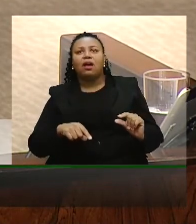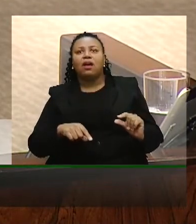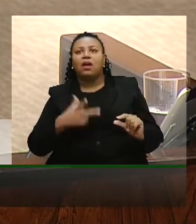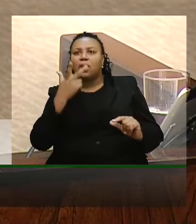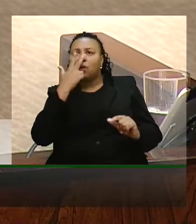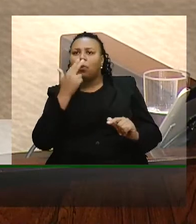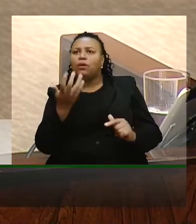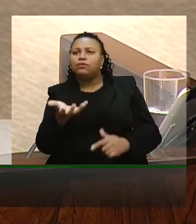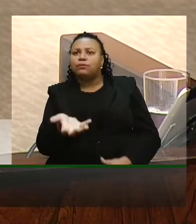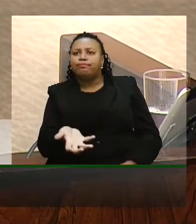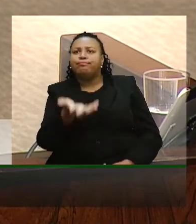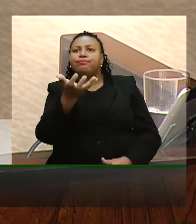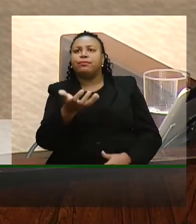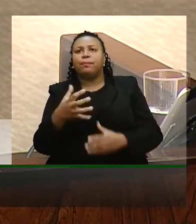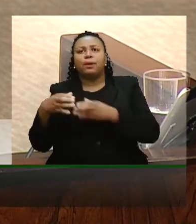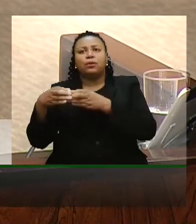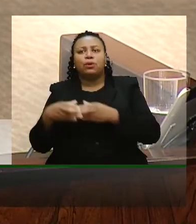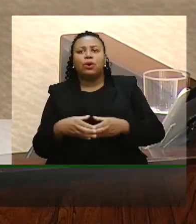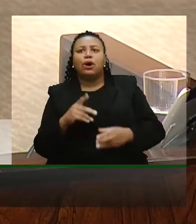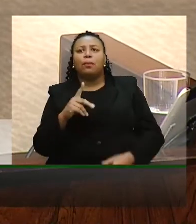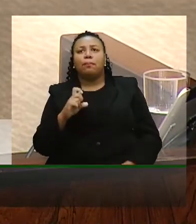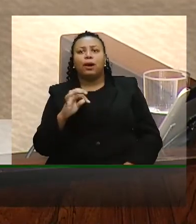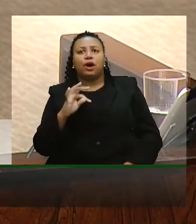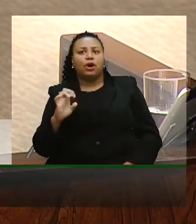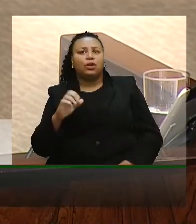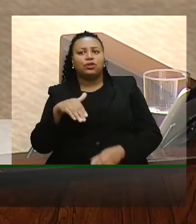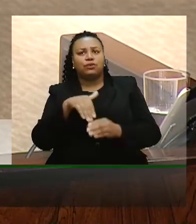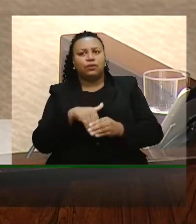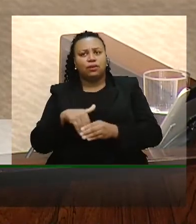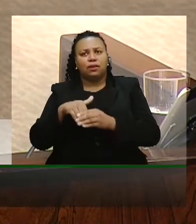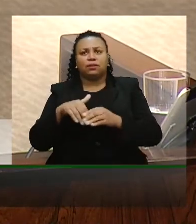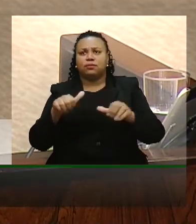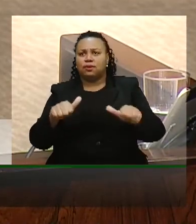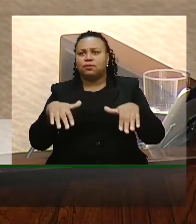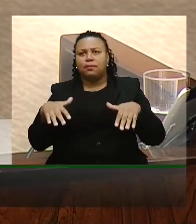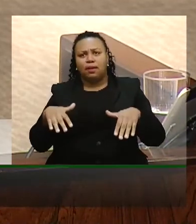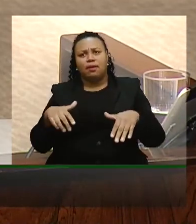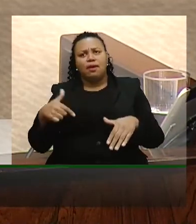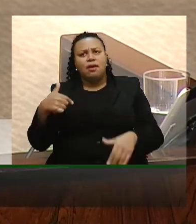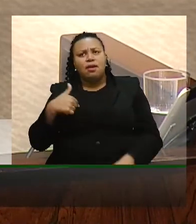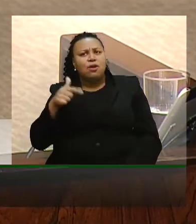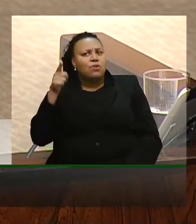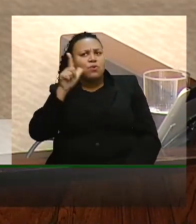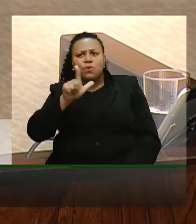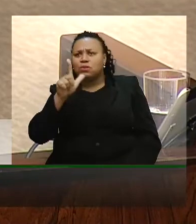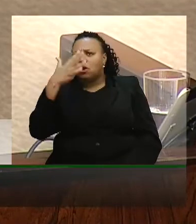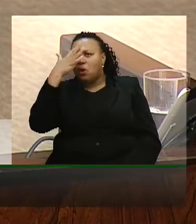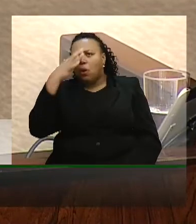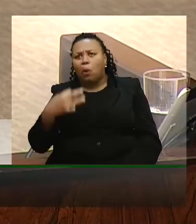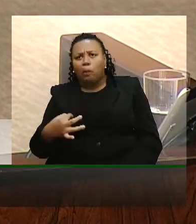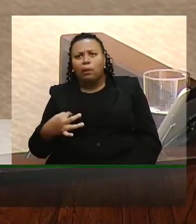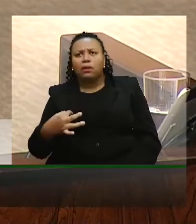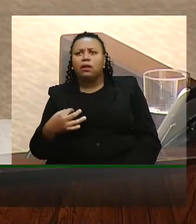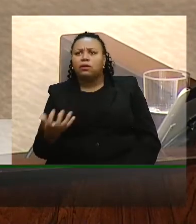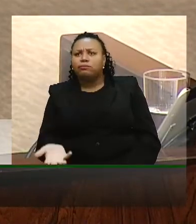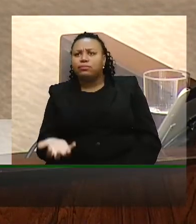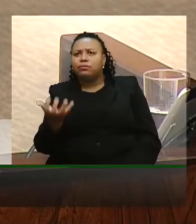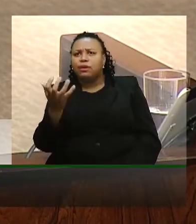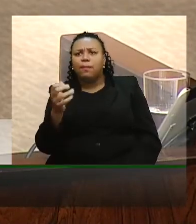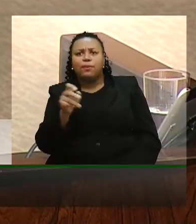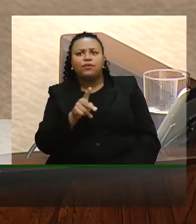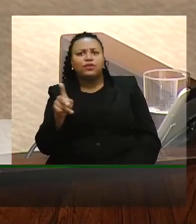prestigiados pelo pacote votado na assembleia legislativa eu não consigo compreender que prestigiar uma professora